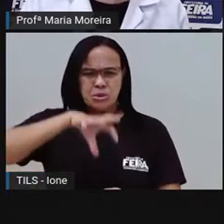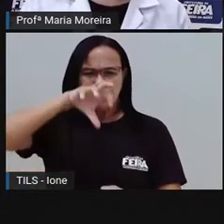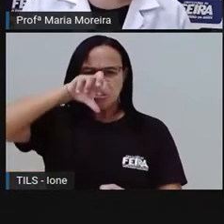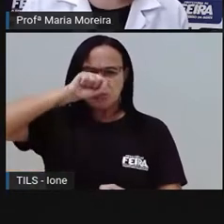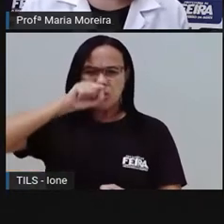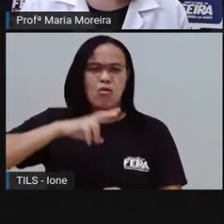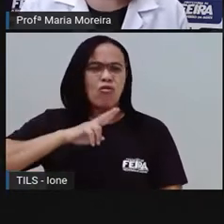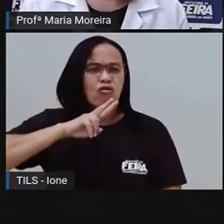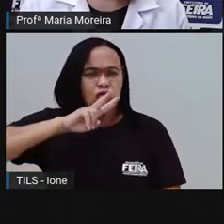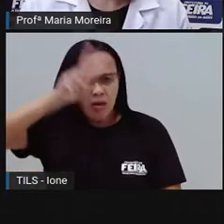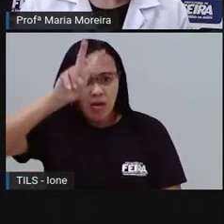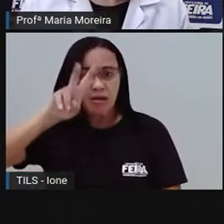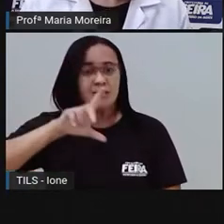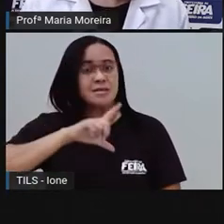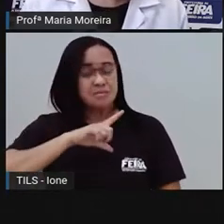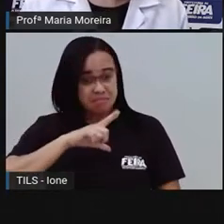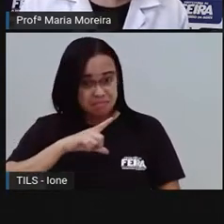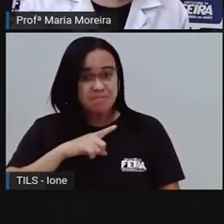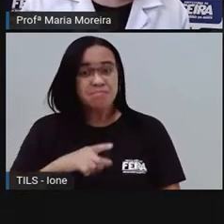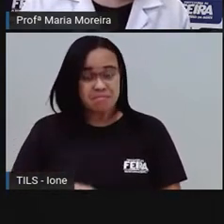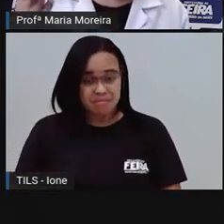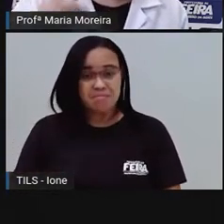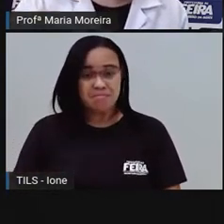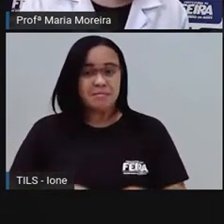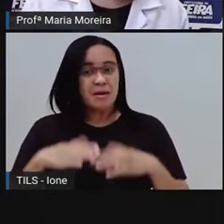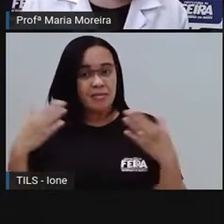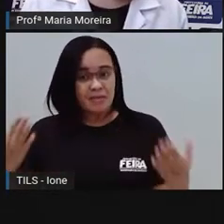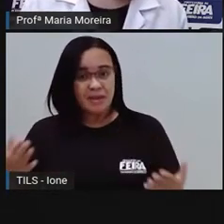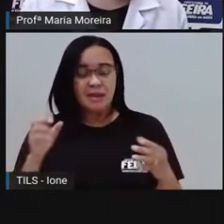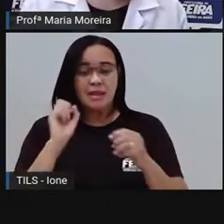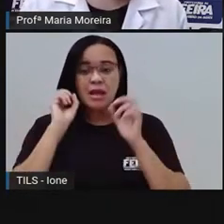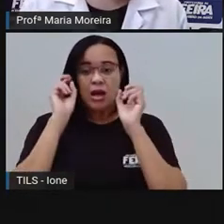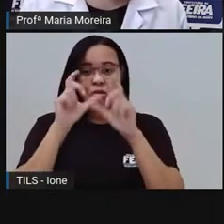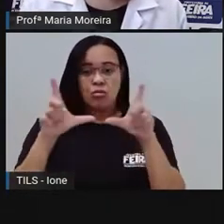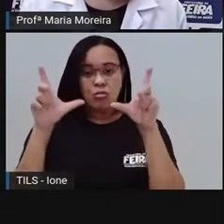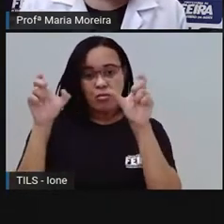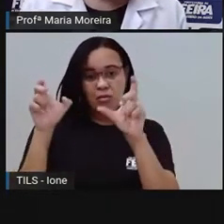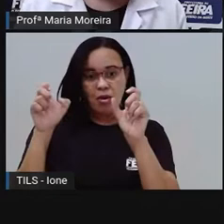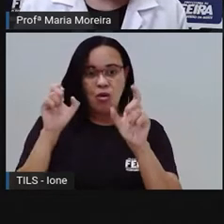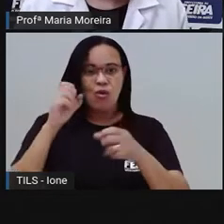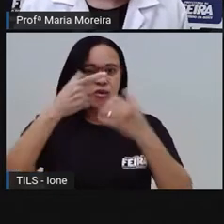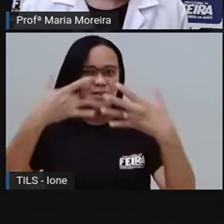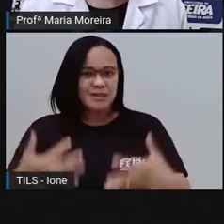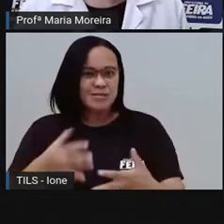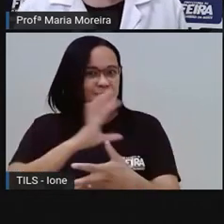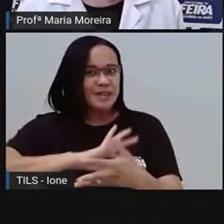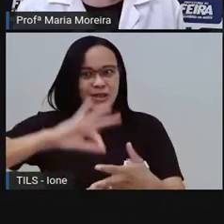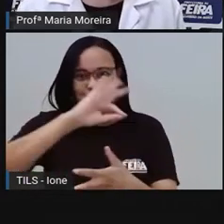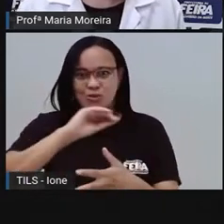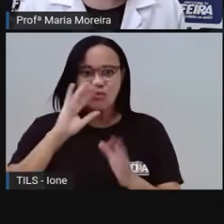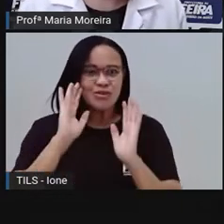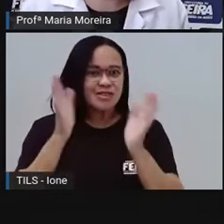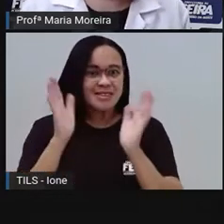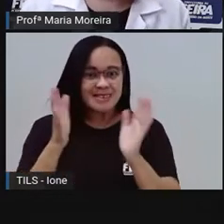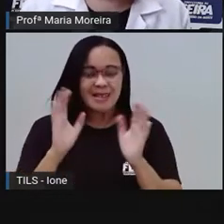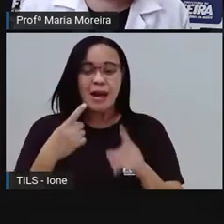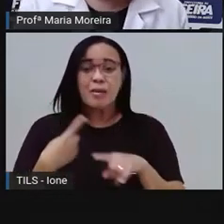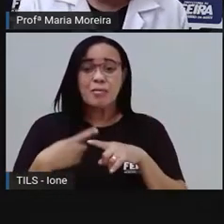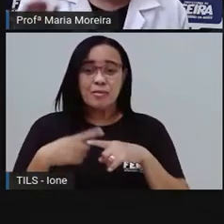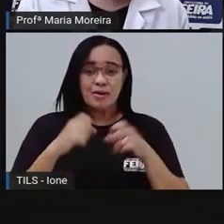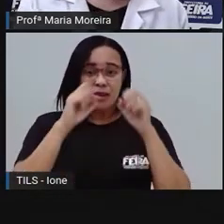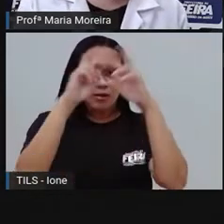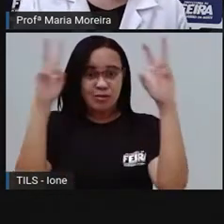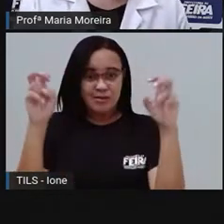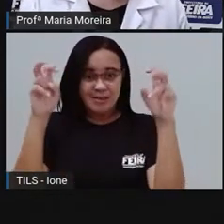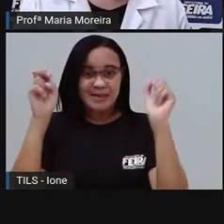né, como vocês preferirem aí. Então, nosso spoiler, nossa imagem, a já diz tudo, né? Vamos falar aí sobre a poluição que